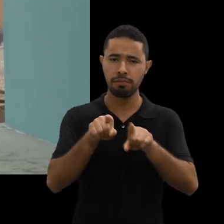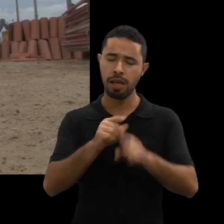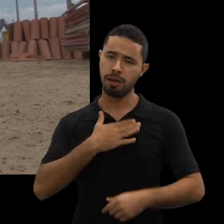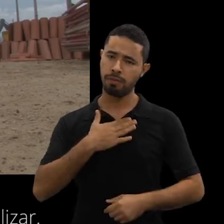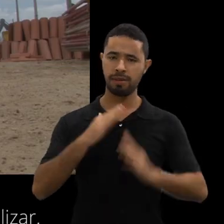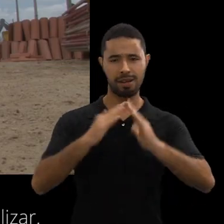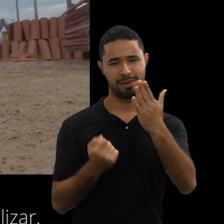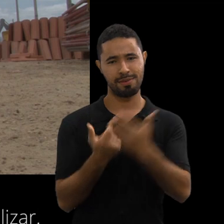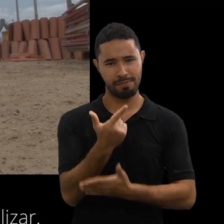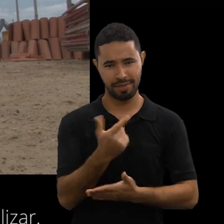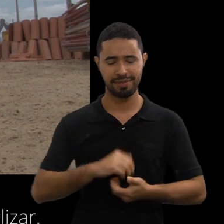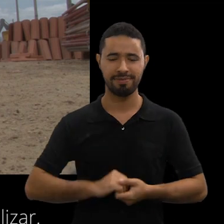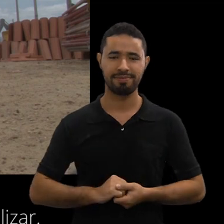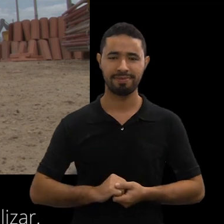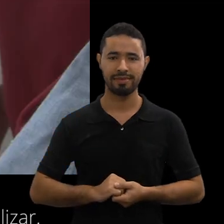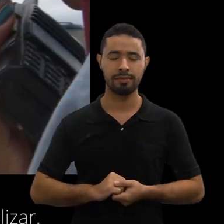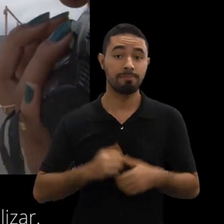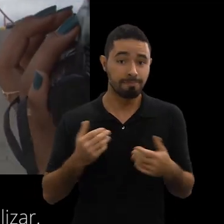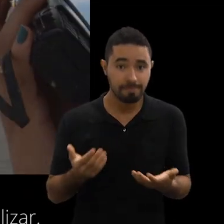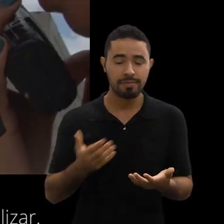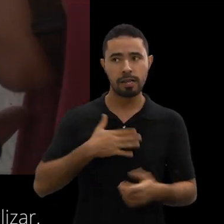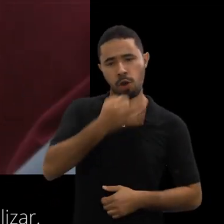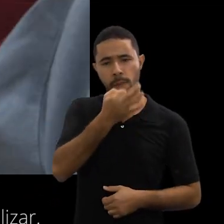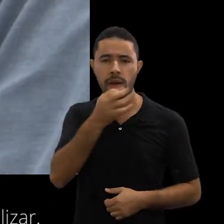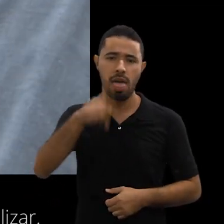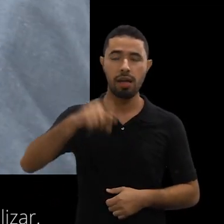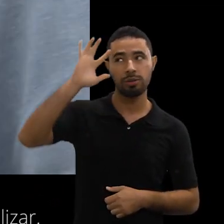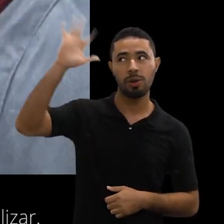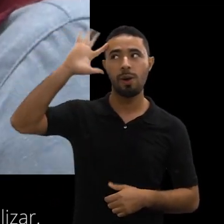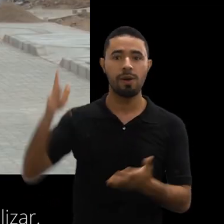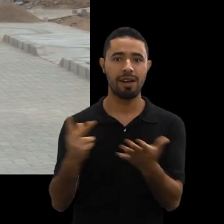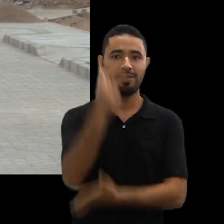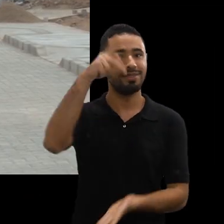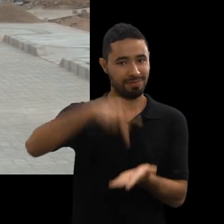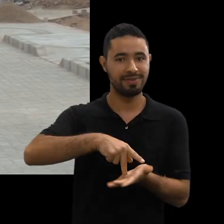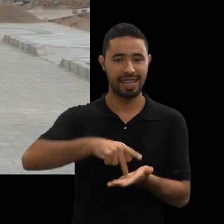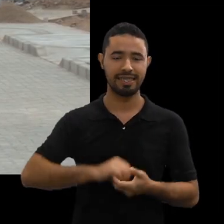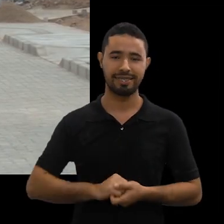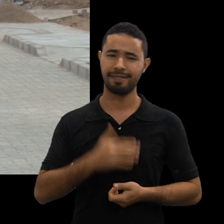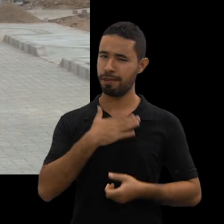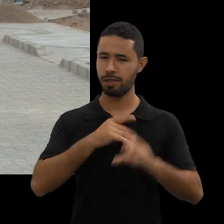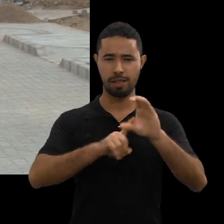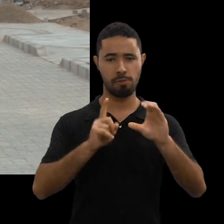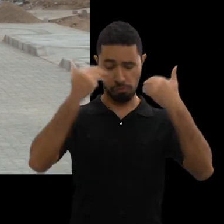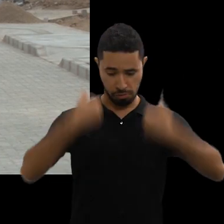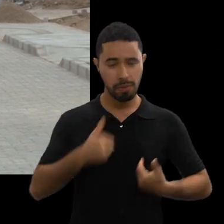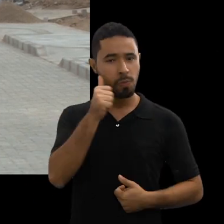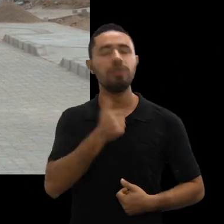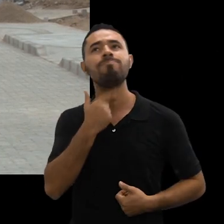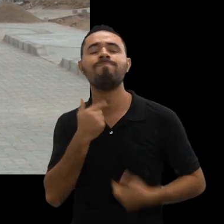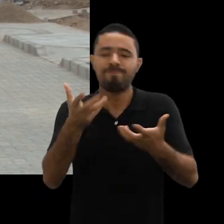comprar minha casa. Então, para mim, foram objetivos que eu consegui realizar. Minha independência. Eu sempre fui uma mulher que quis ser